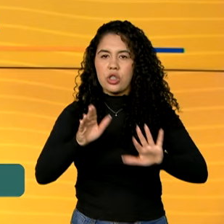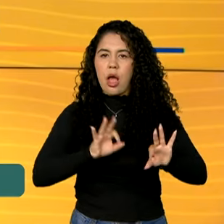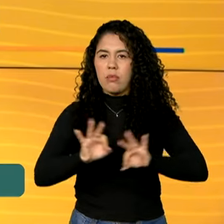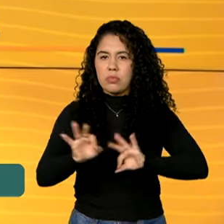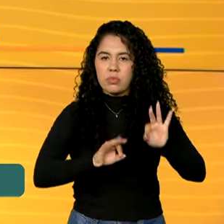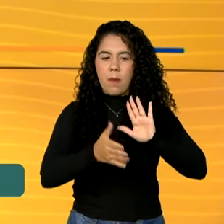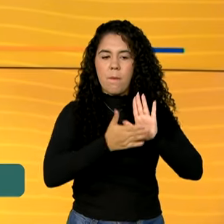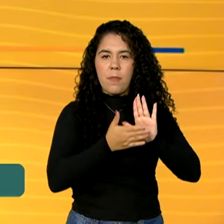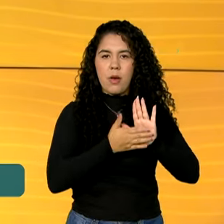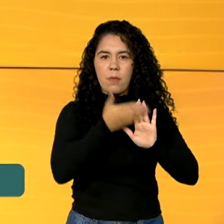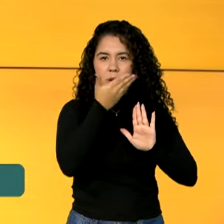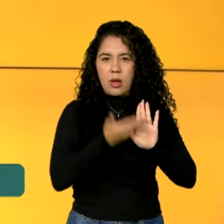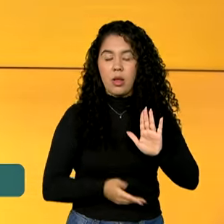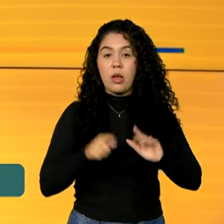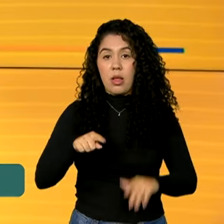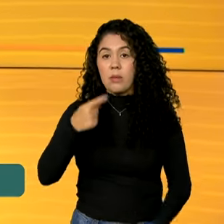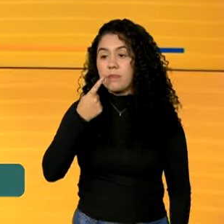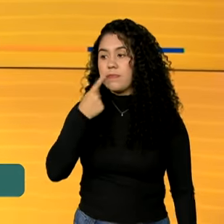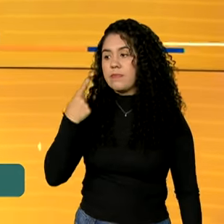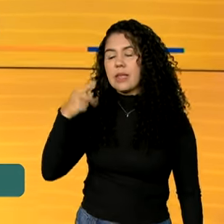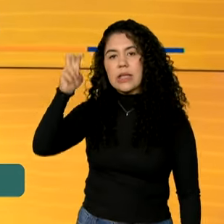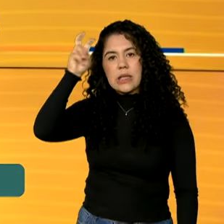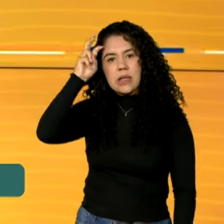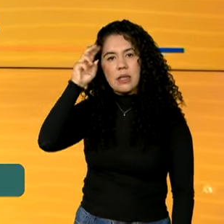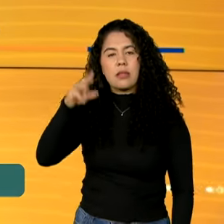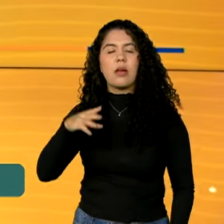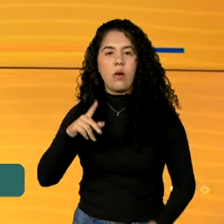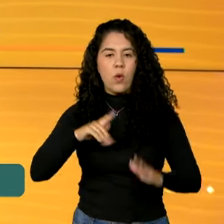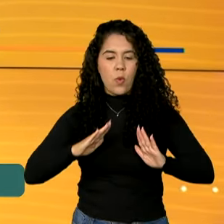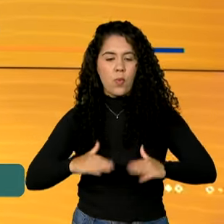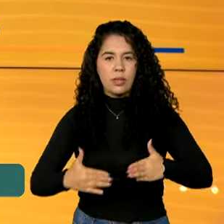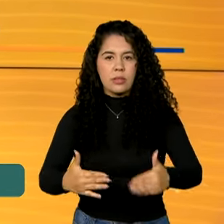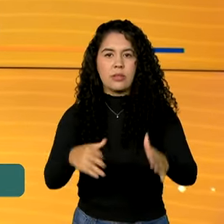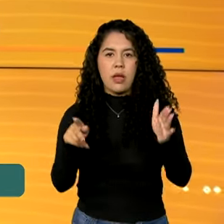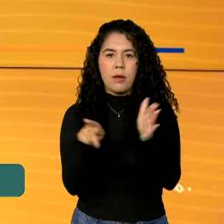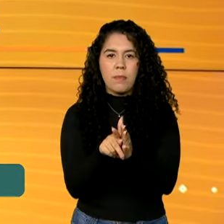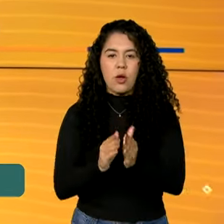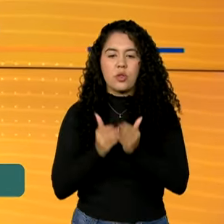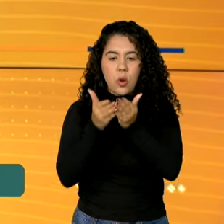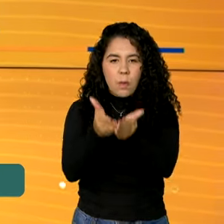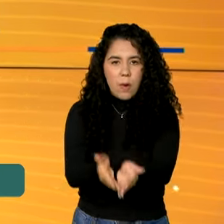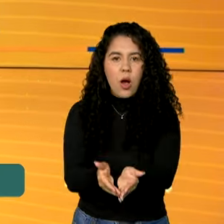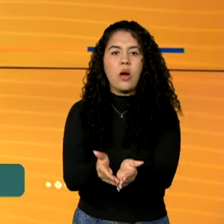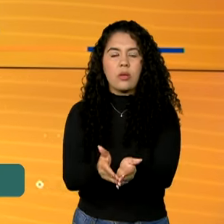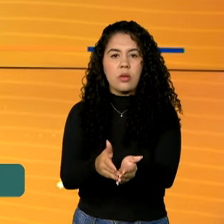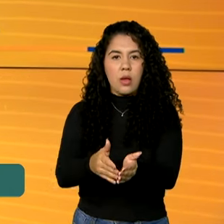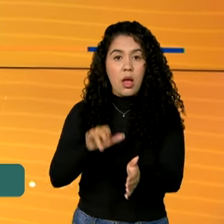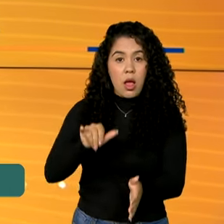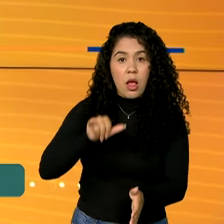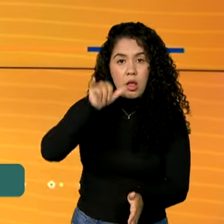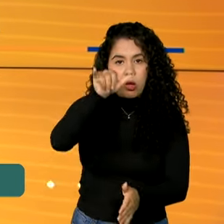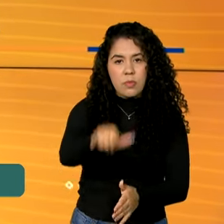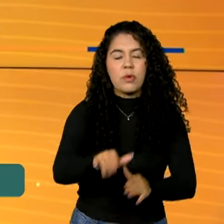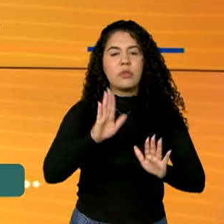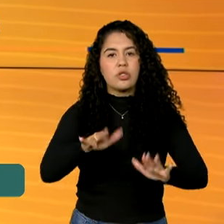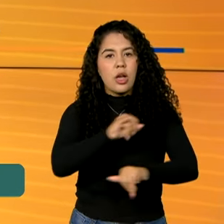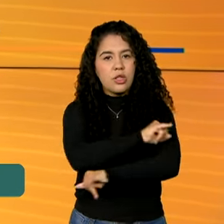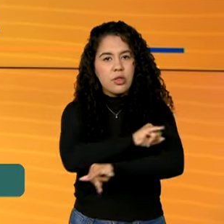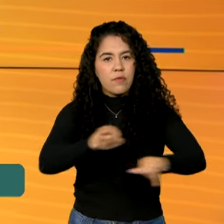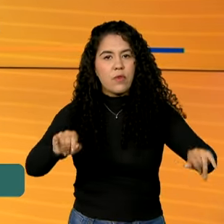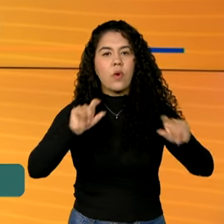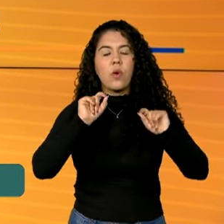Ministério de Portos e Aeroportos concluiu os últimos contratos das obras de dragagem em três trechos do rio